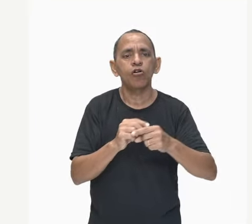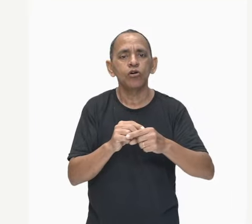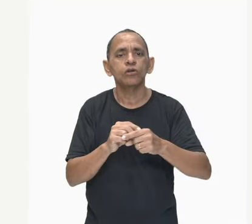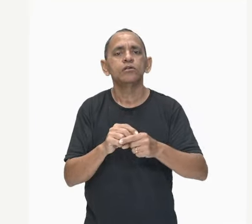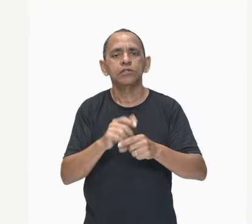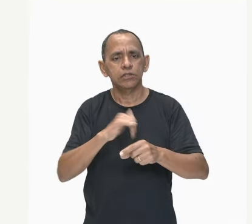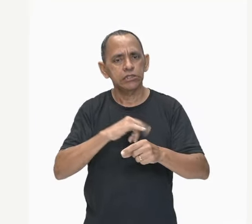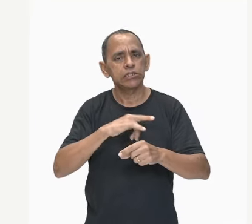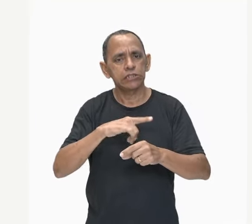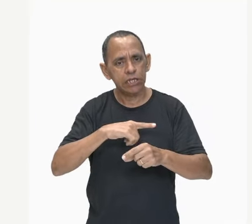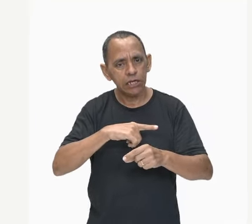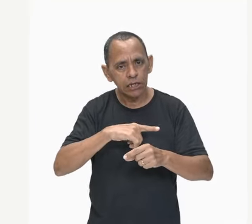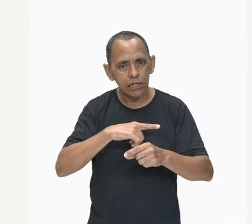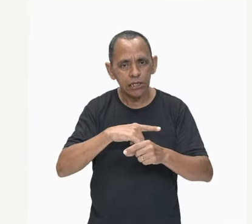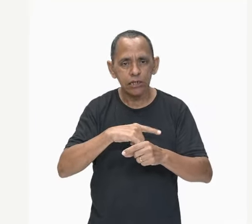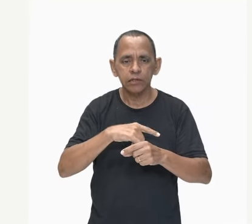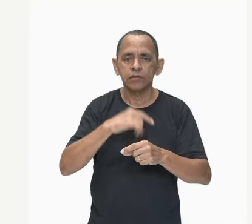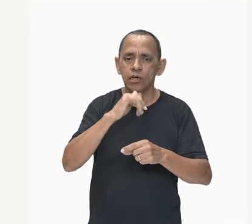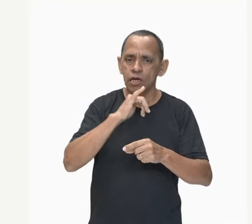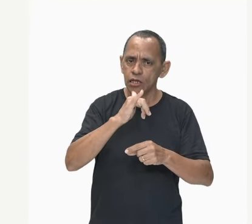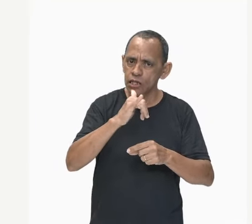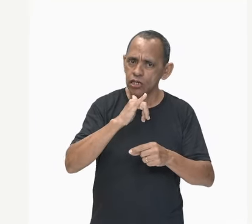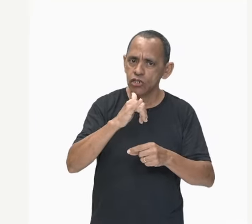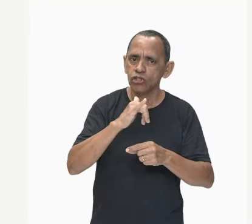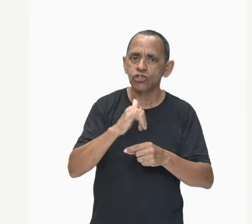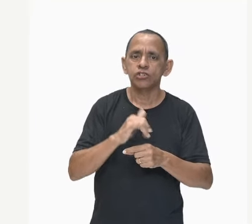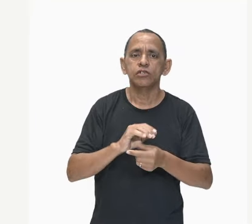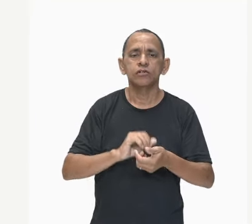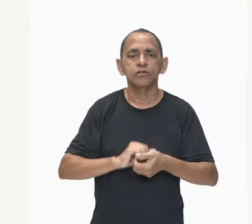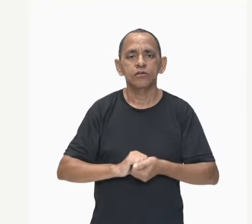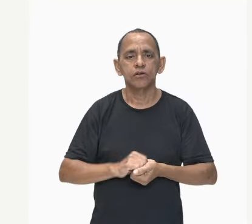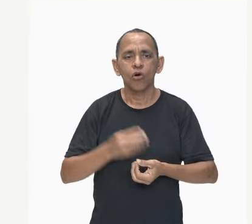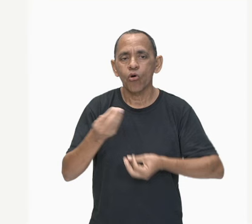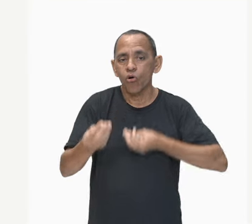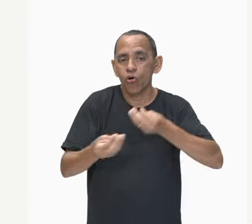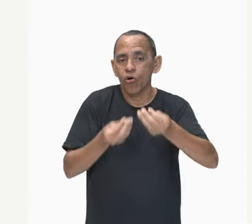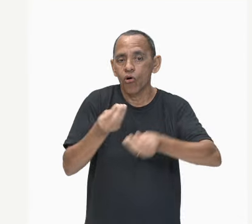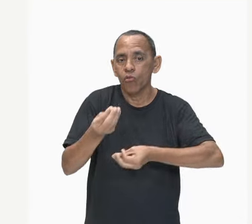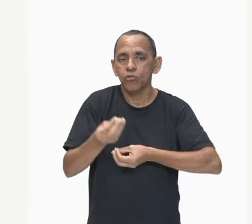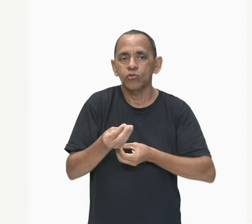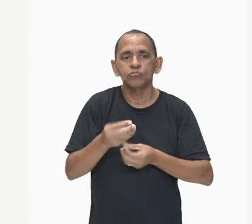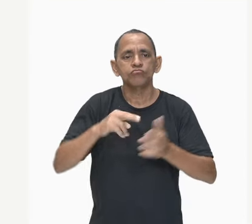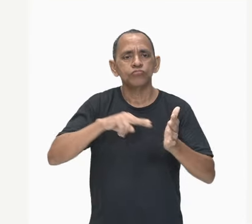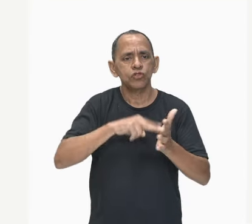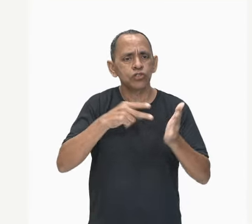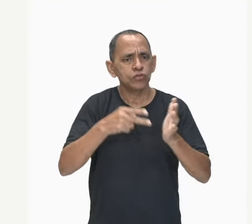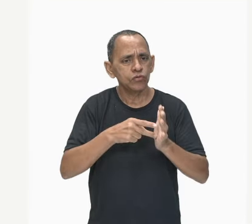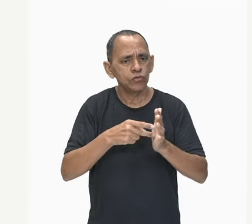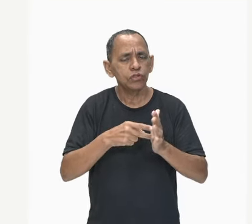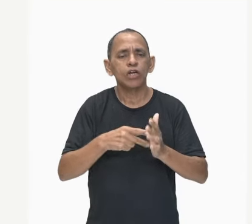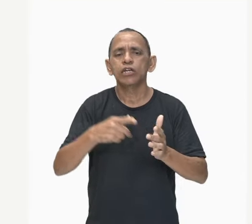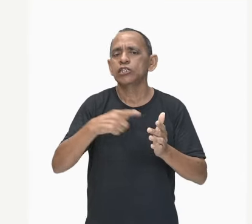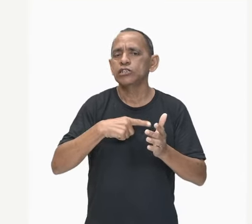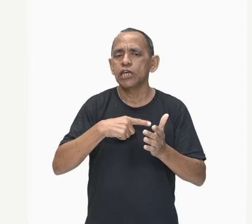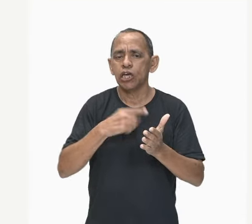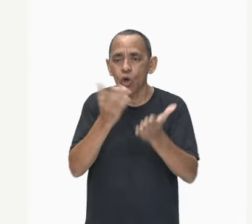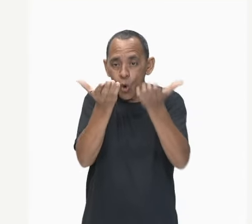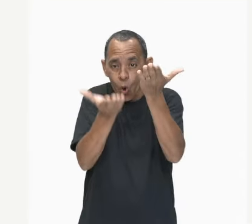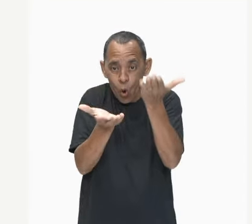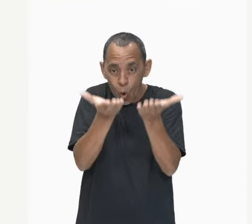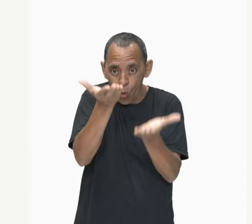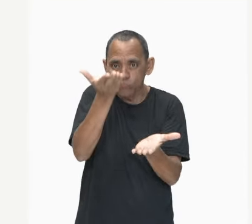carregado, isso significa que ele tem um desequilíbrio de cargas.